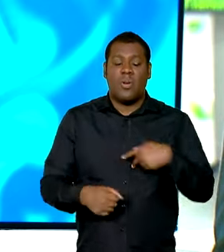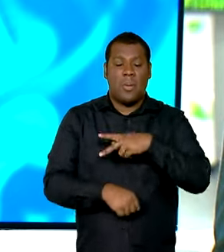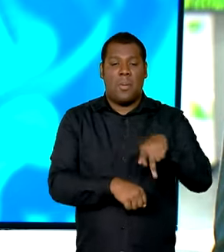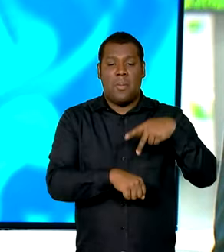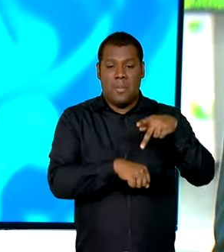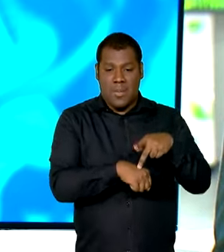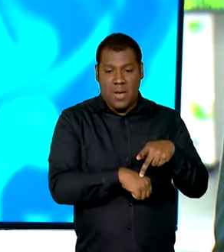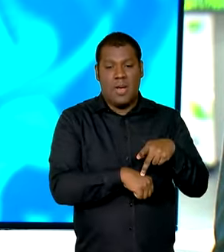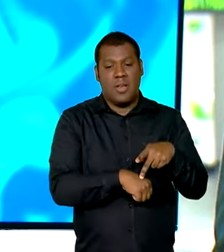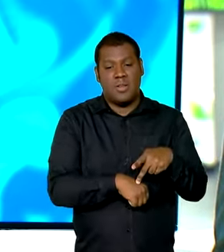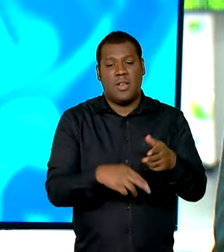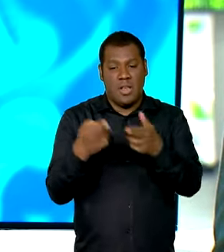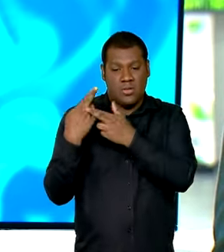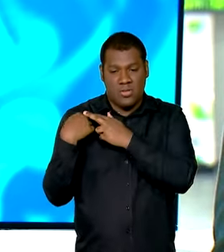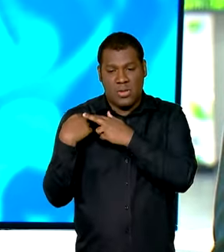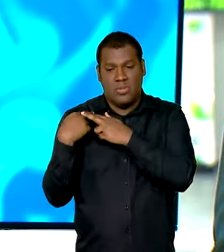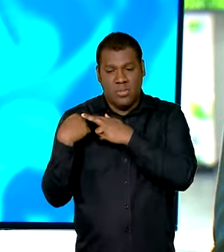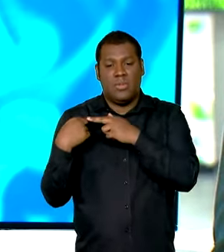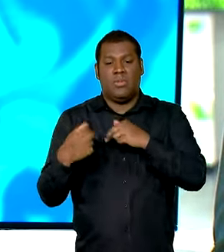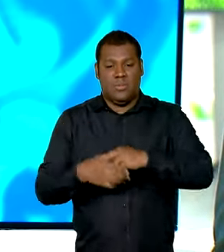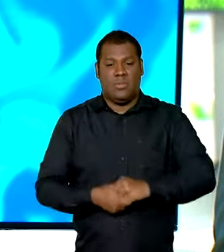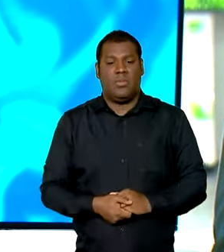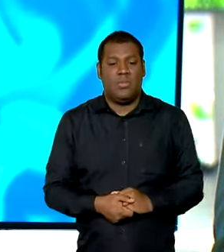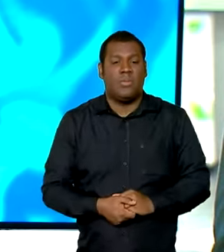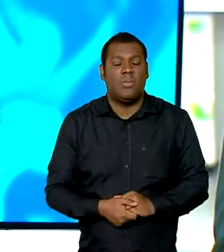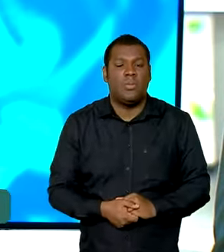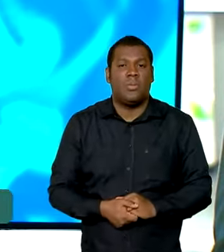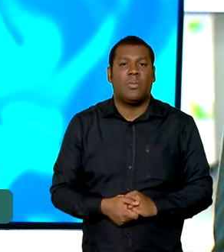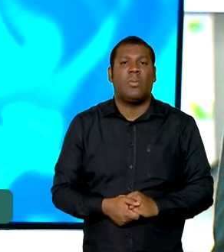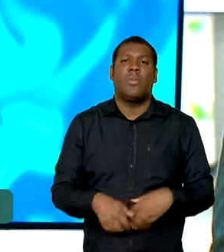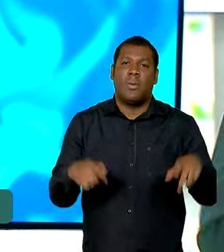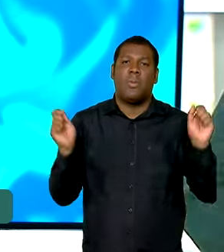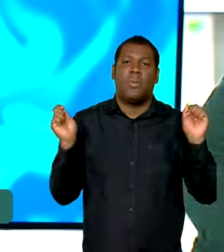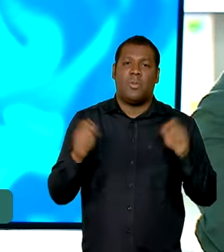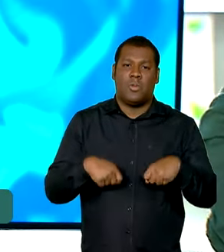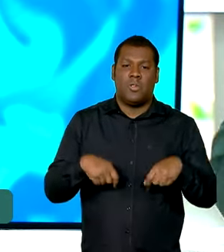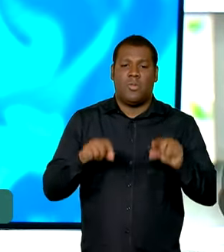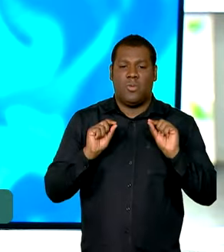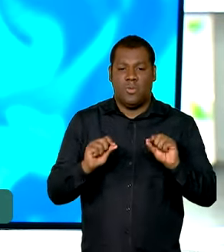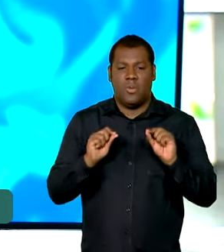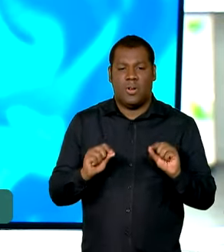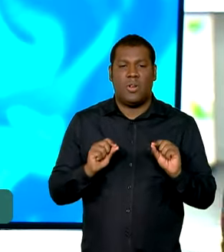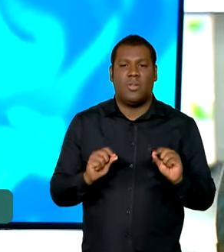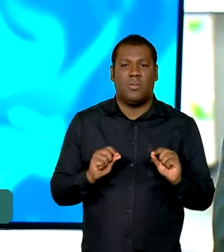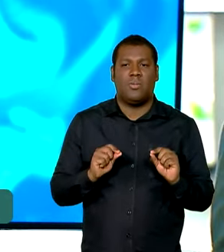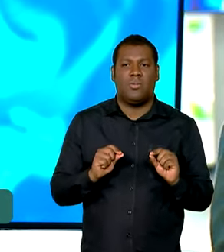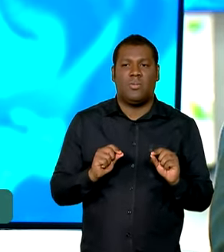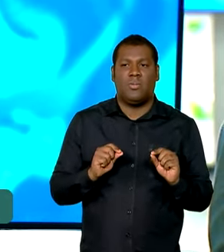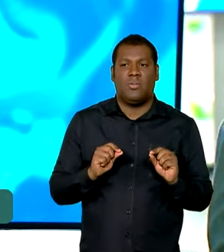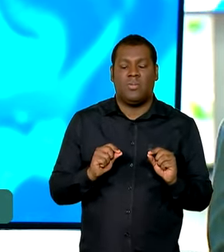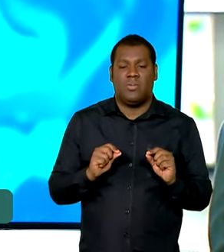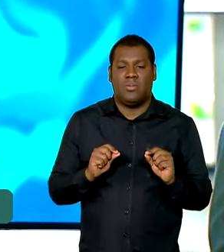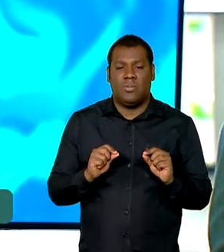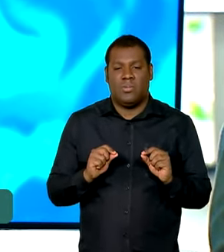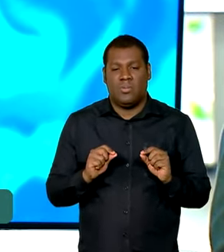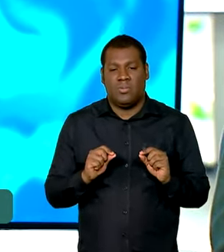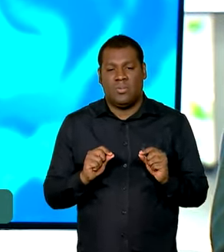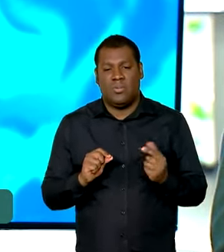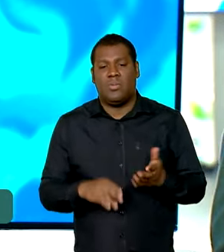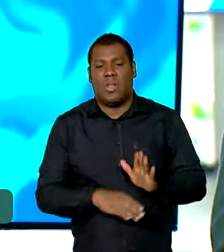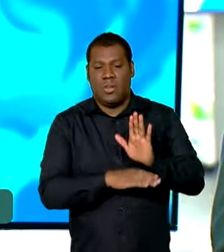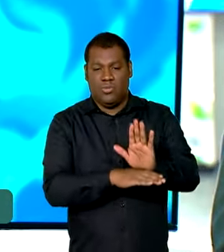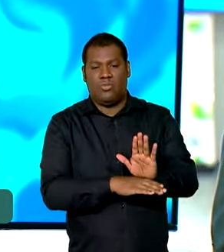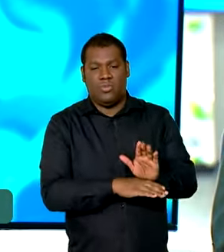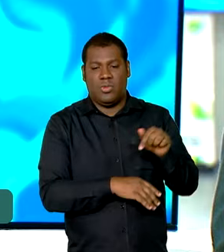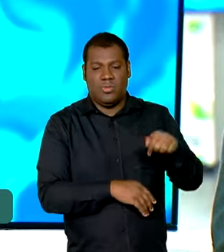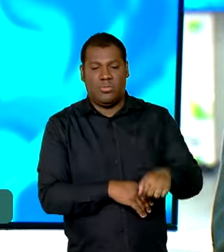por 80% das emissões eles podem alavancar processos que podem fazer a diferença se